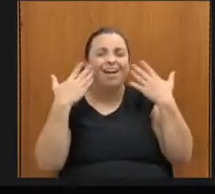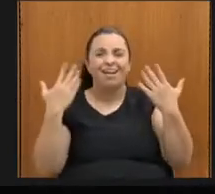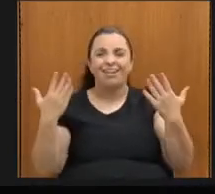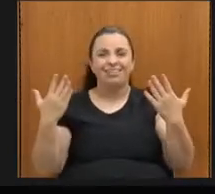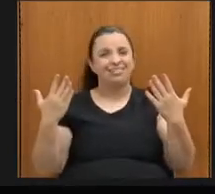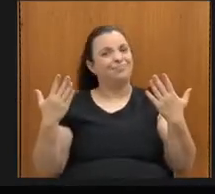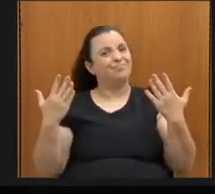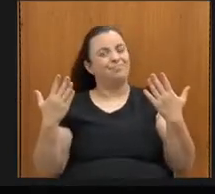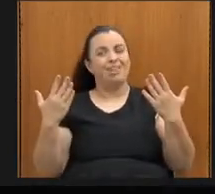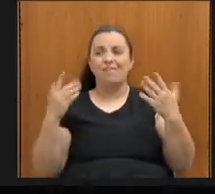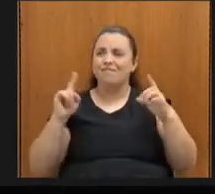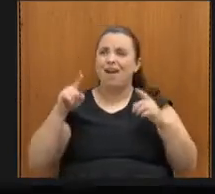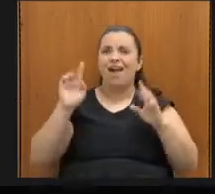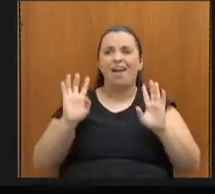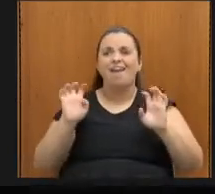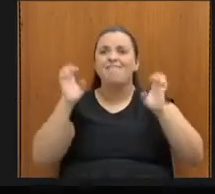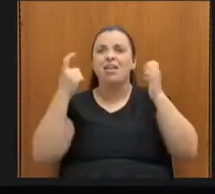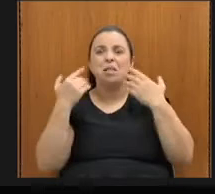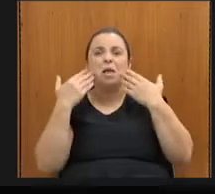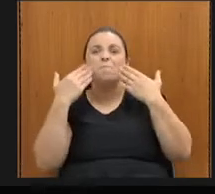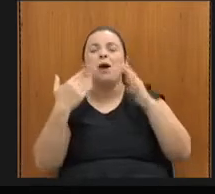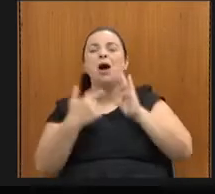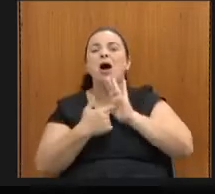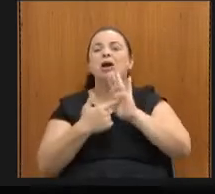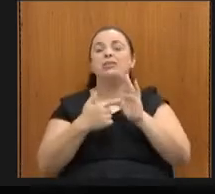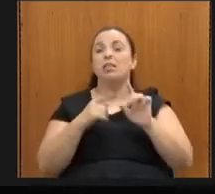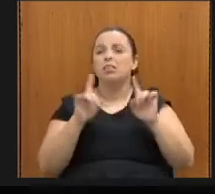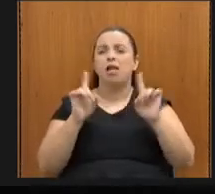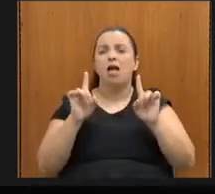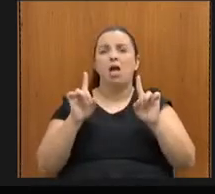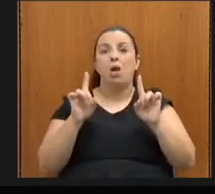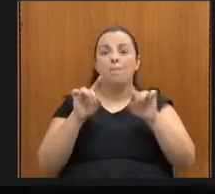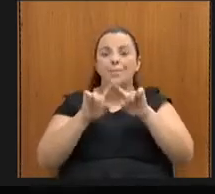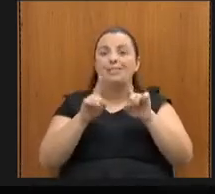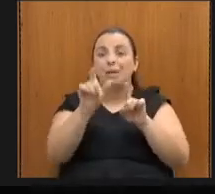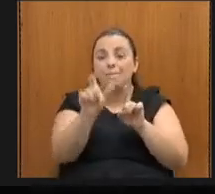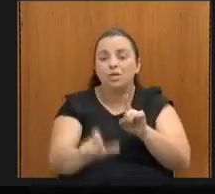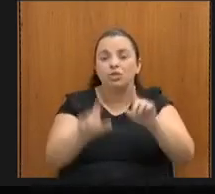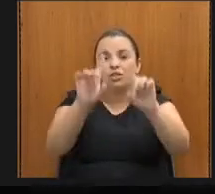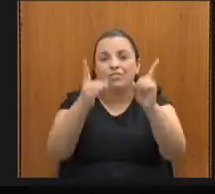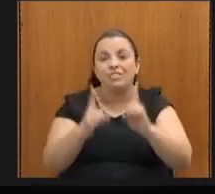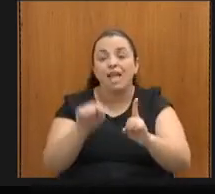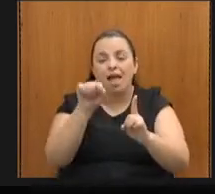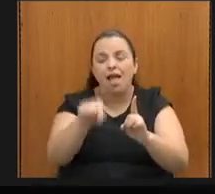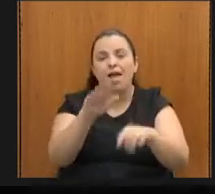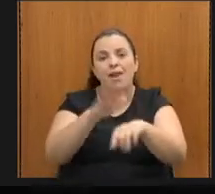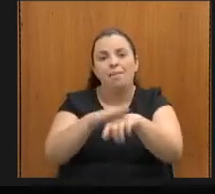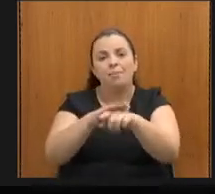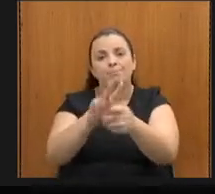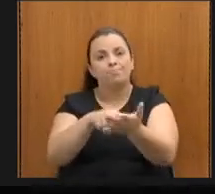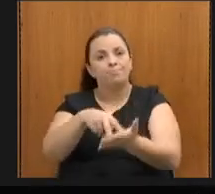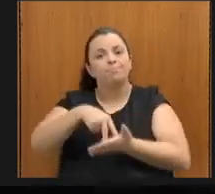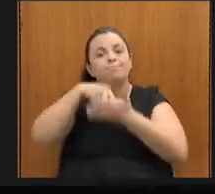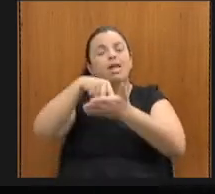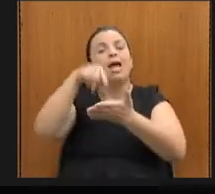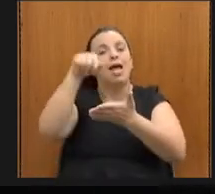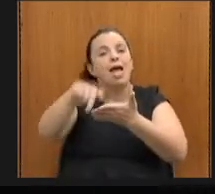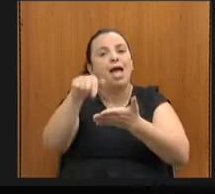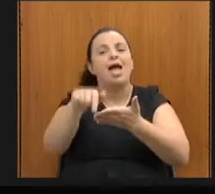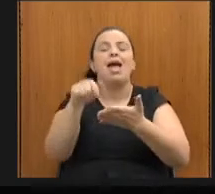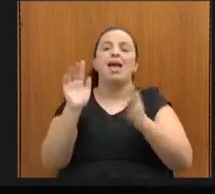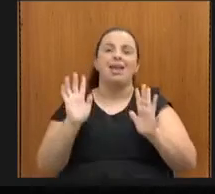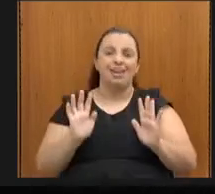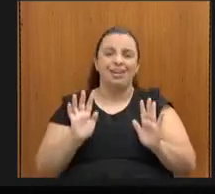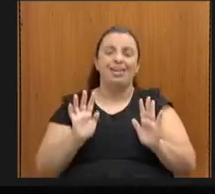em eventos, mas, de fato, a pessoa com deficiência fica a ver navios. Então, em nome de todas as pessoas com